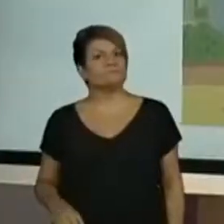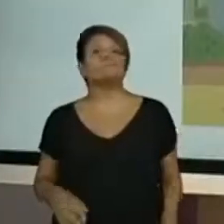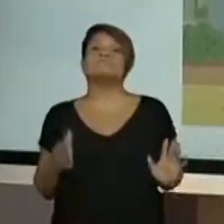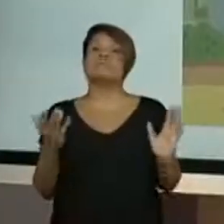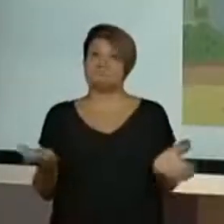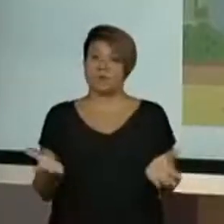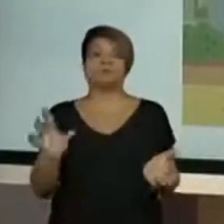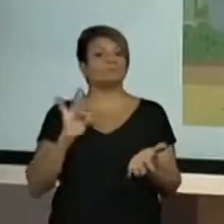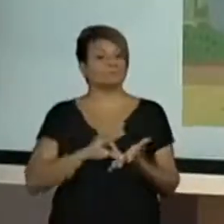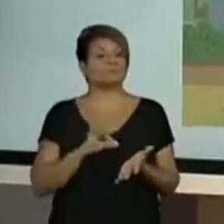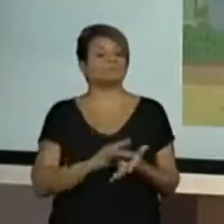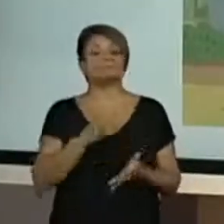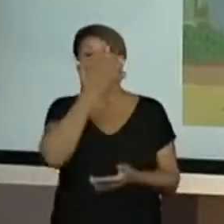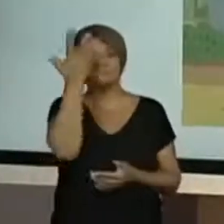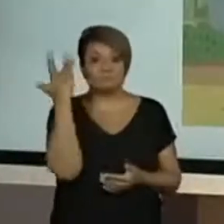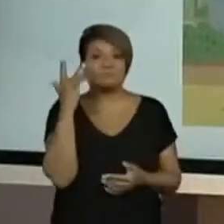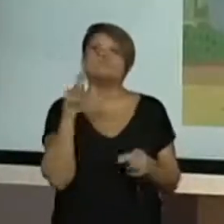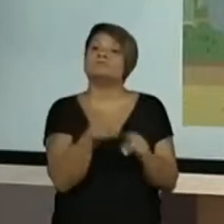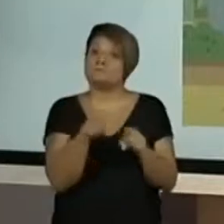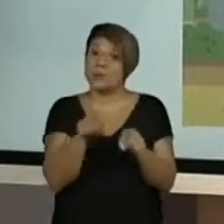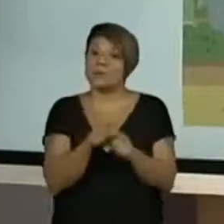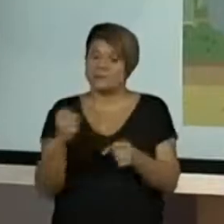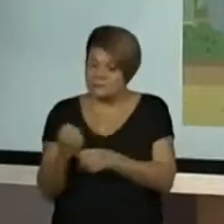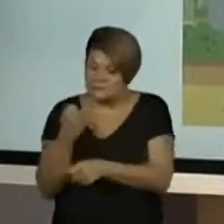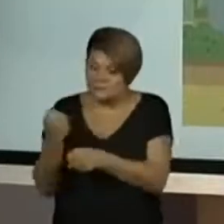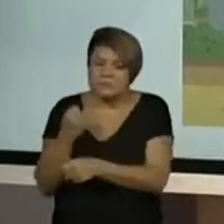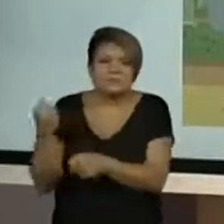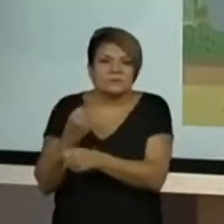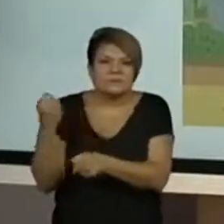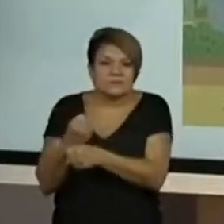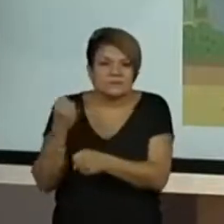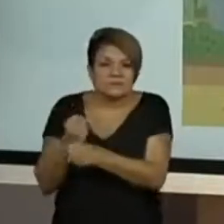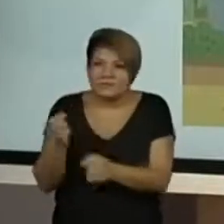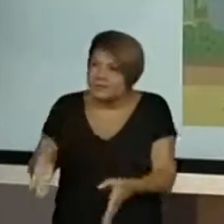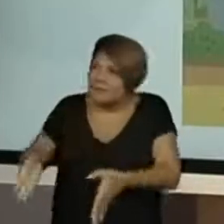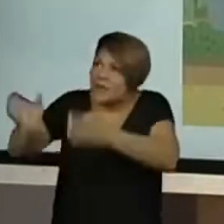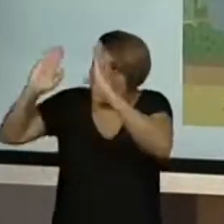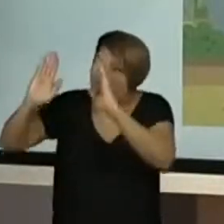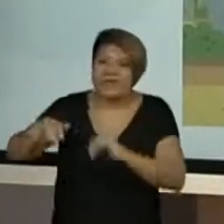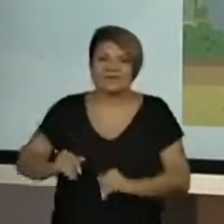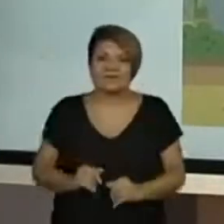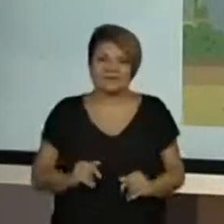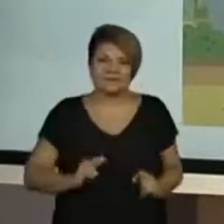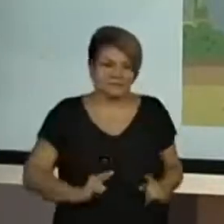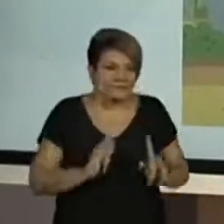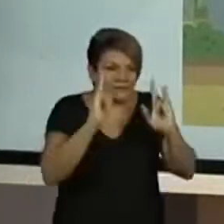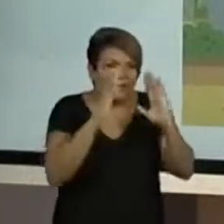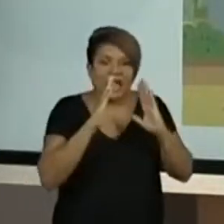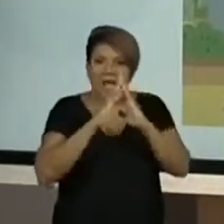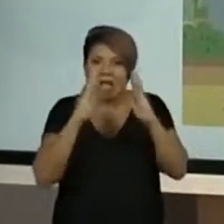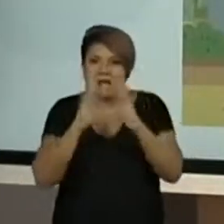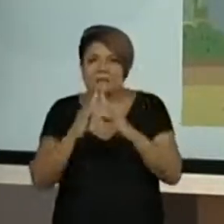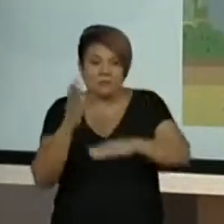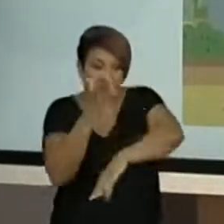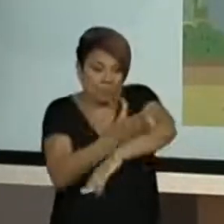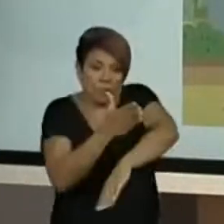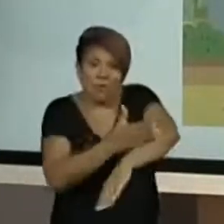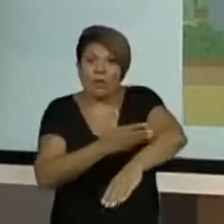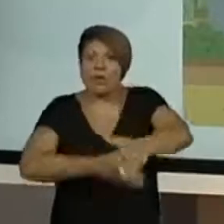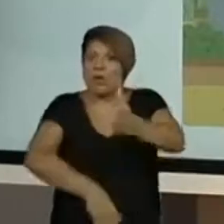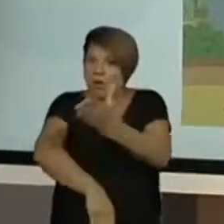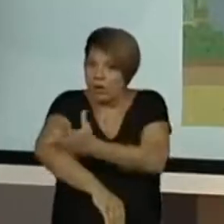pessoas que trabalham ali na construção civil, né? Na construção de prédios, casas, edifícios. Botas, né, professora?